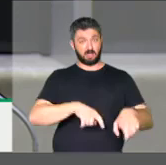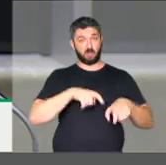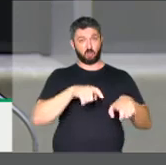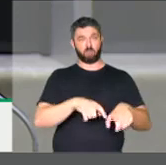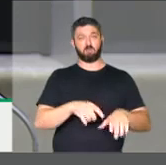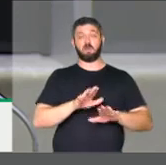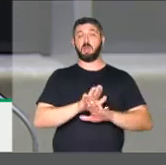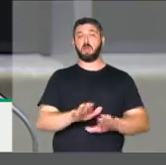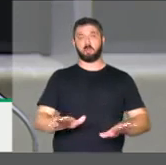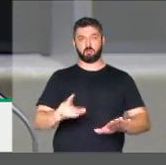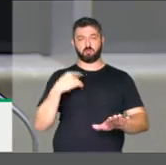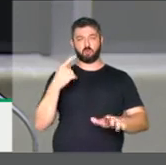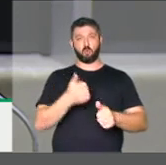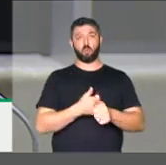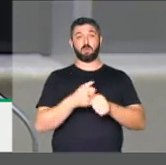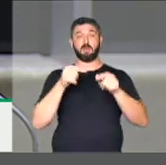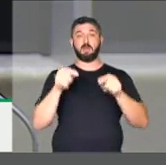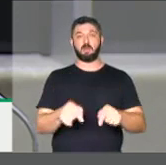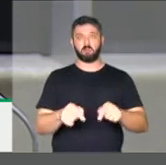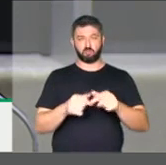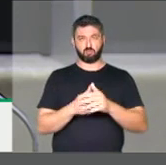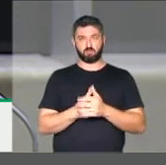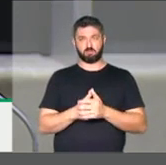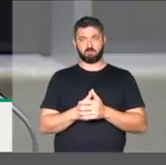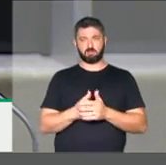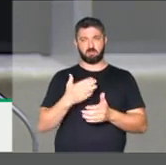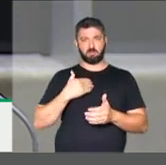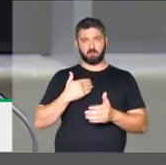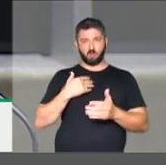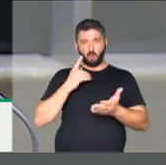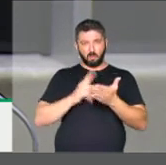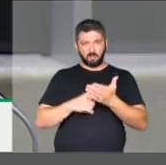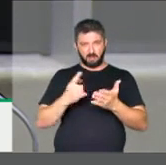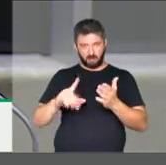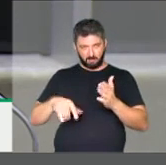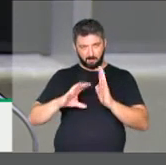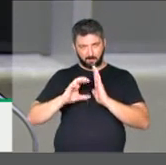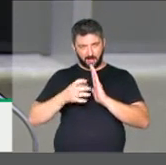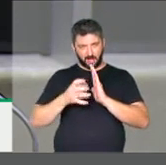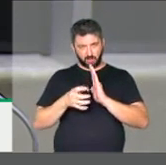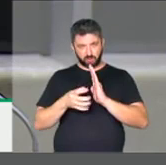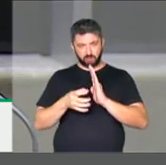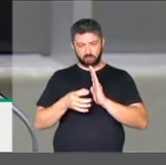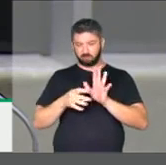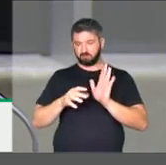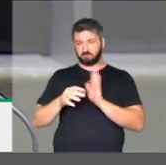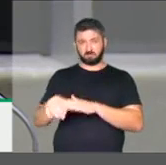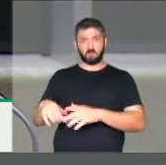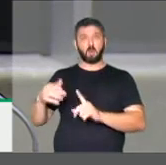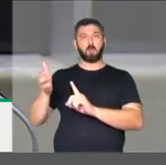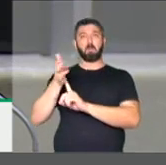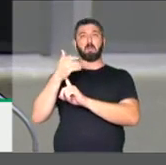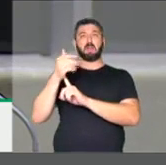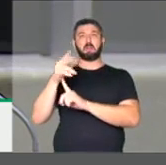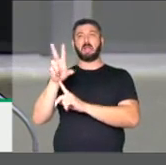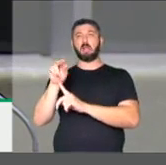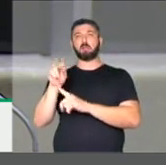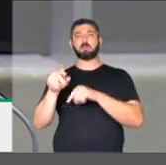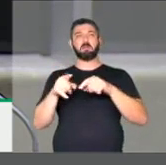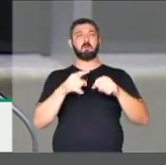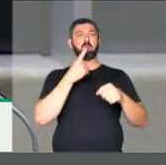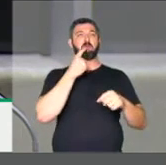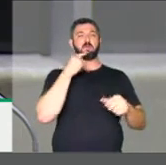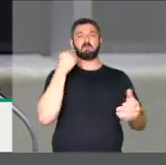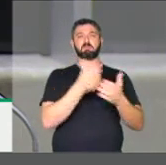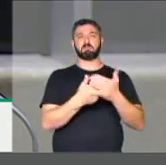Essa é a nossa luta. O meu compromisso aqui não é com partidos, o meu compromisso não é com bandeira azul ou vermelha,